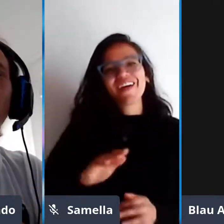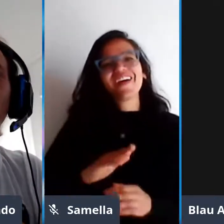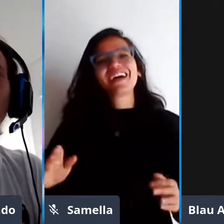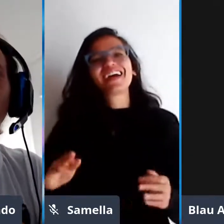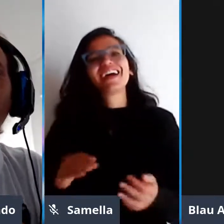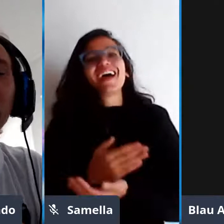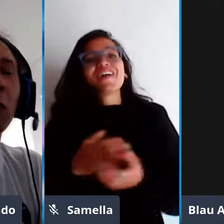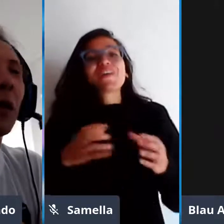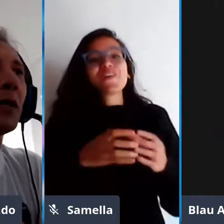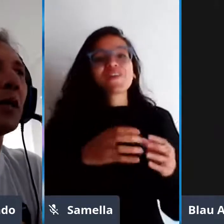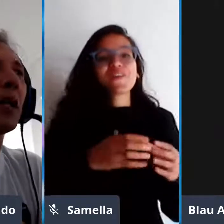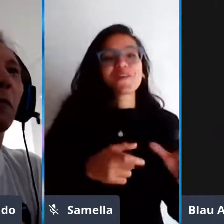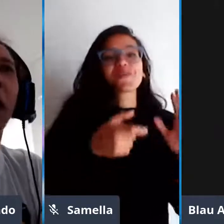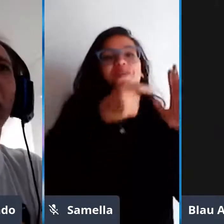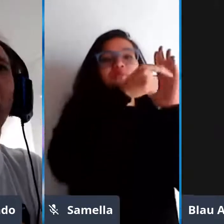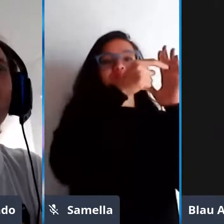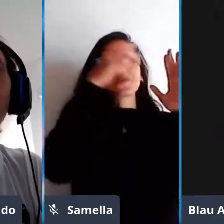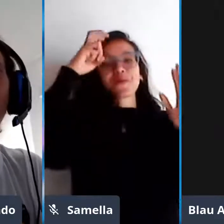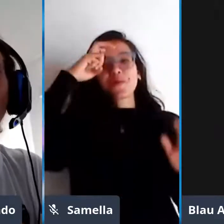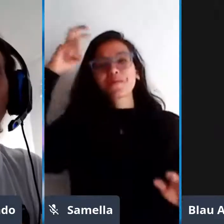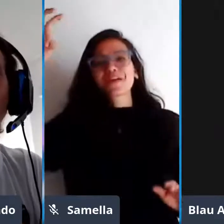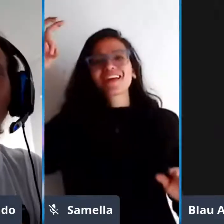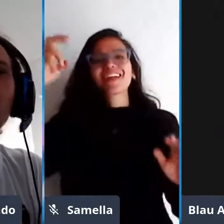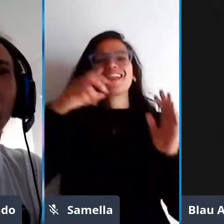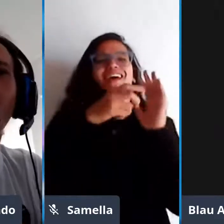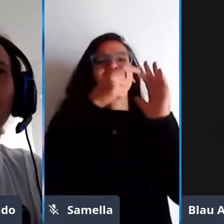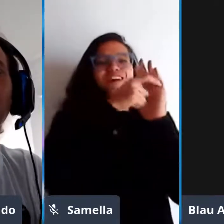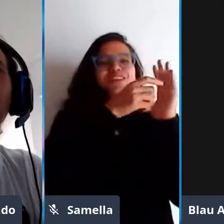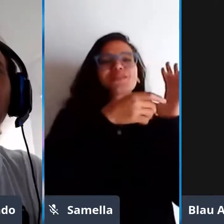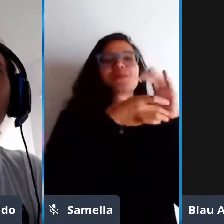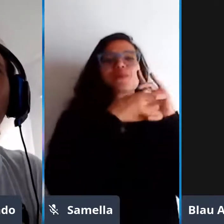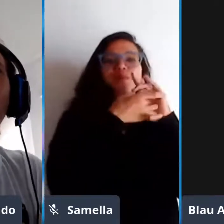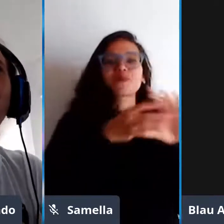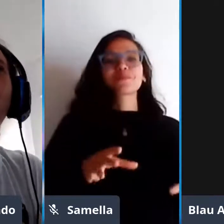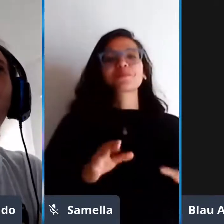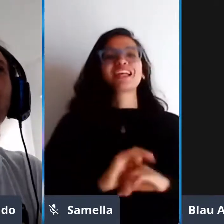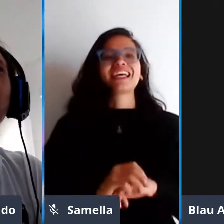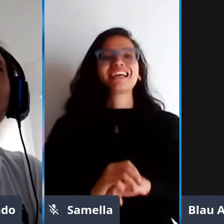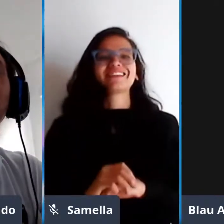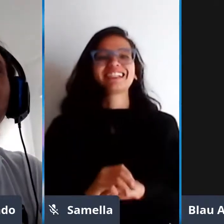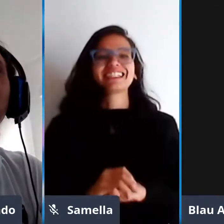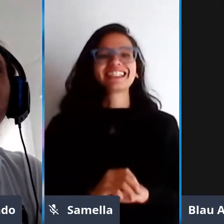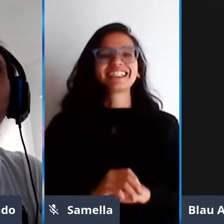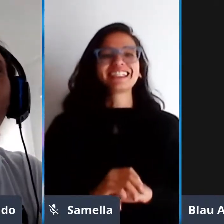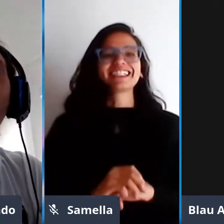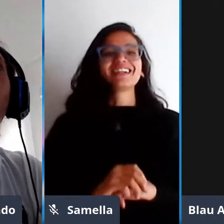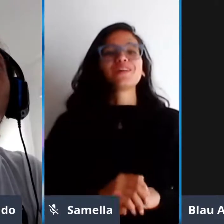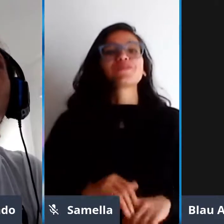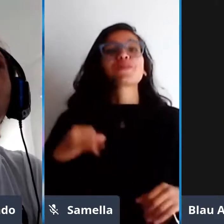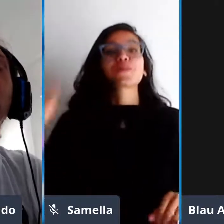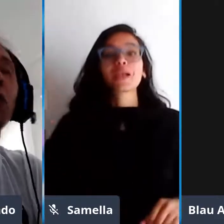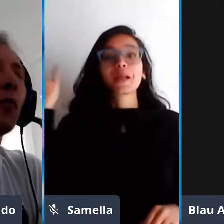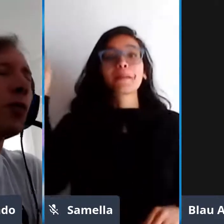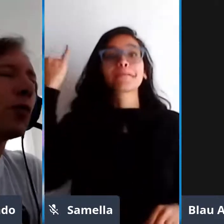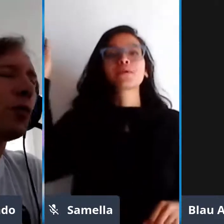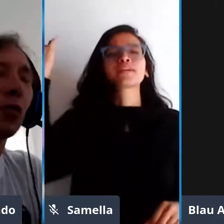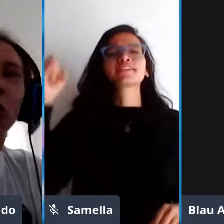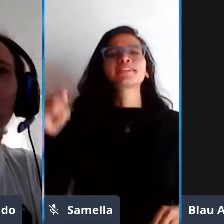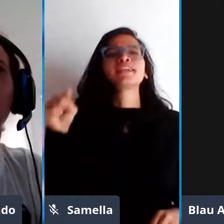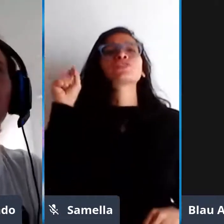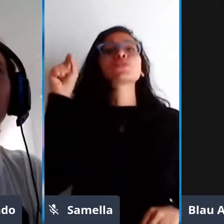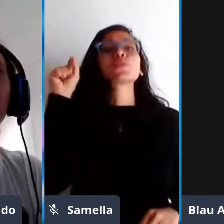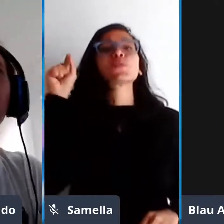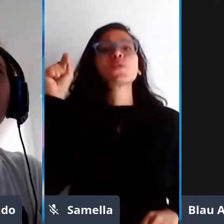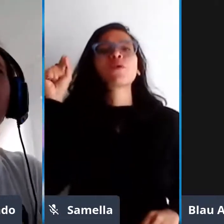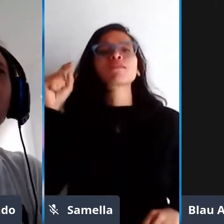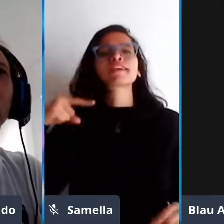ou grupo de usuários pra mim pra Blau e pra muitos não importa o que importa é que nós estamos fazendo algo muito muito